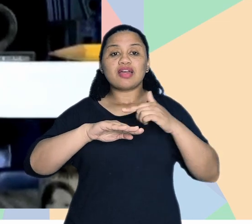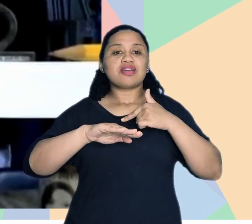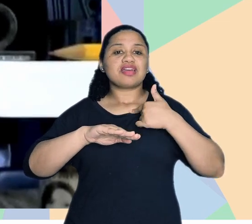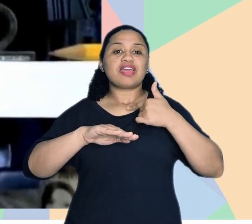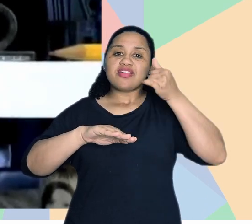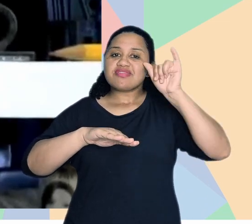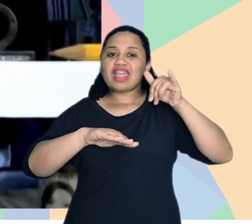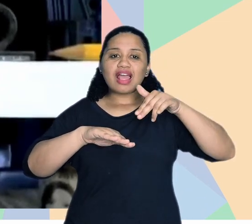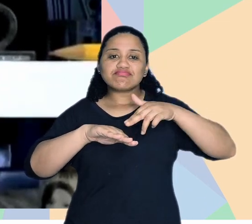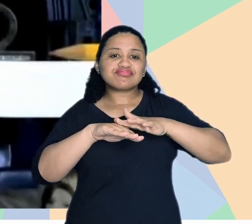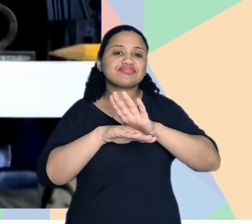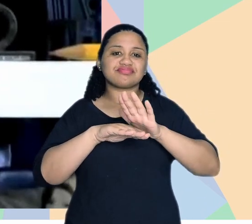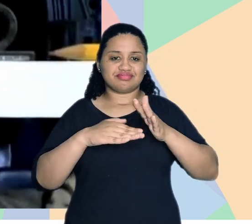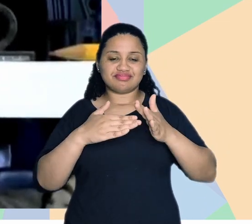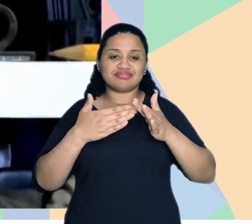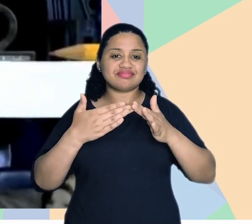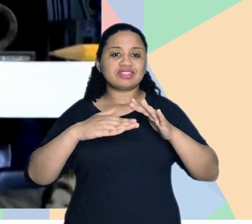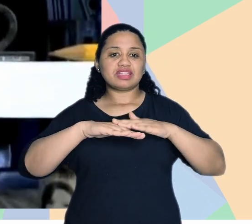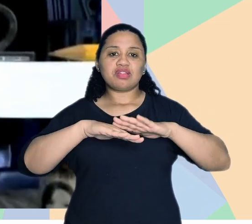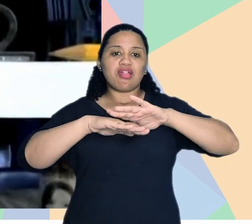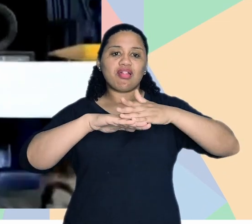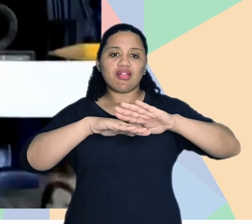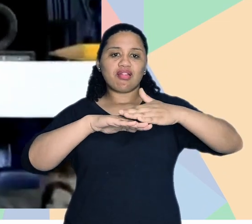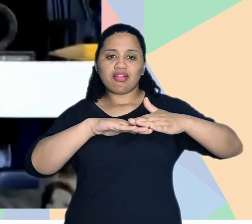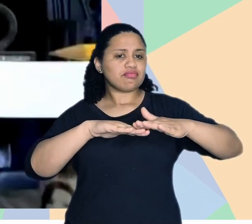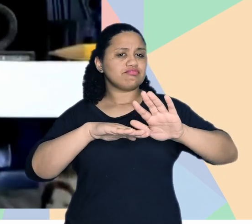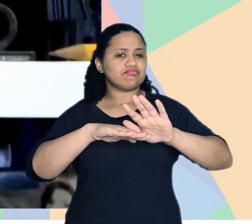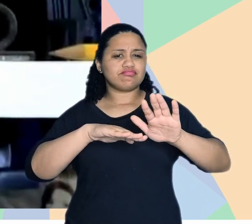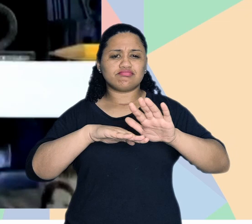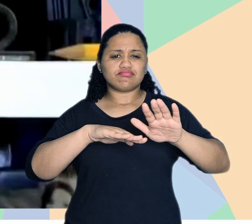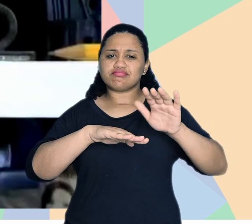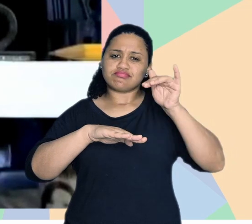Pisos antiderrapantes, não trepidantes, né? Que não sejam sobressalientes.